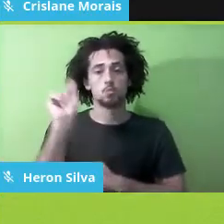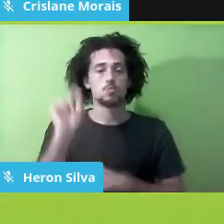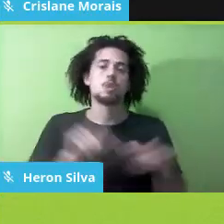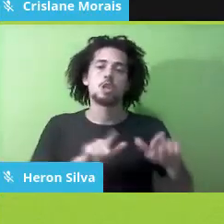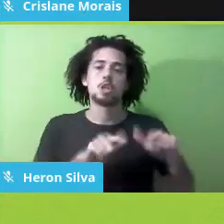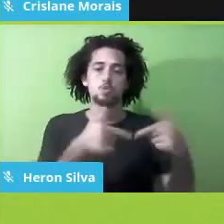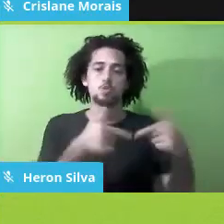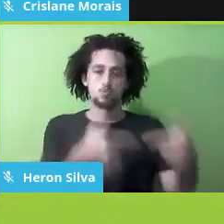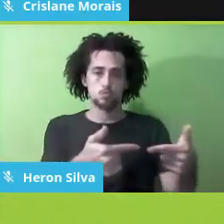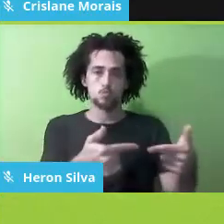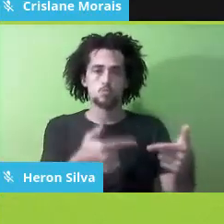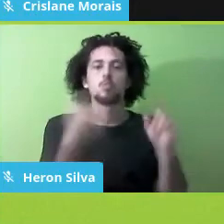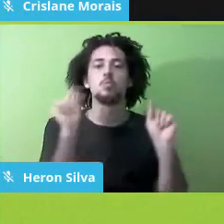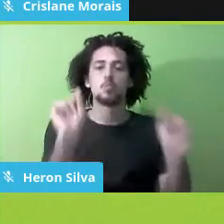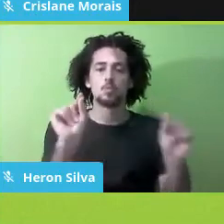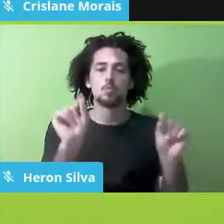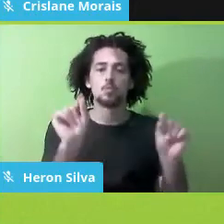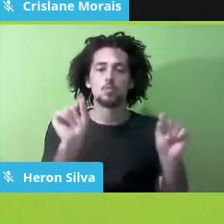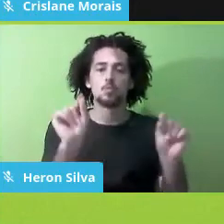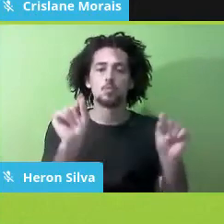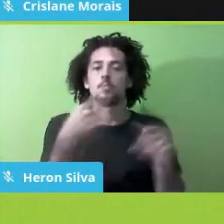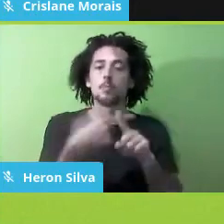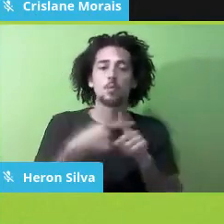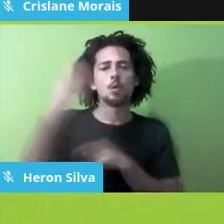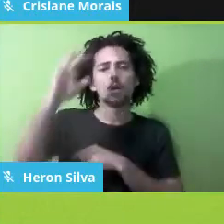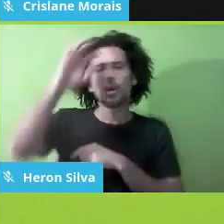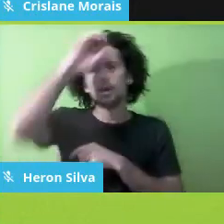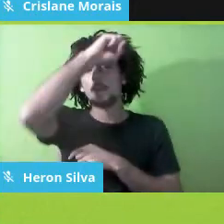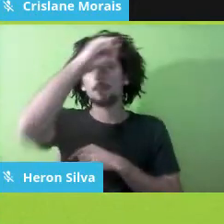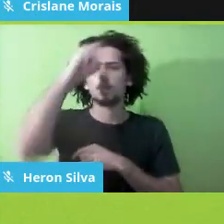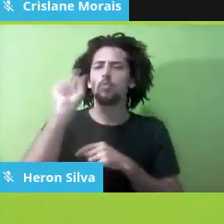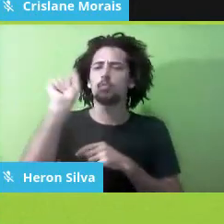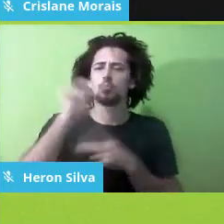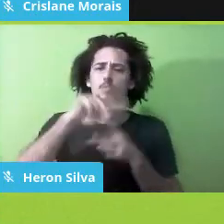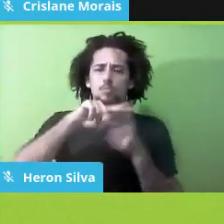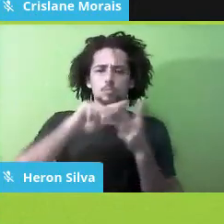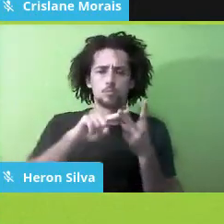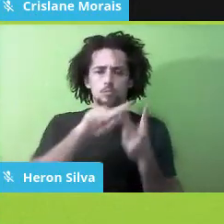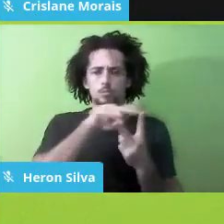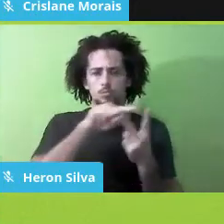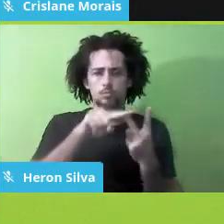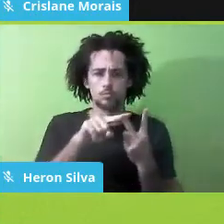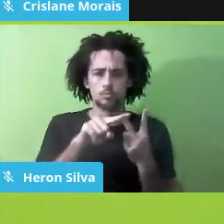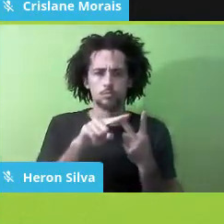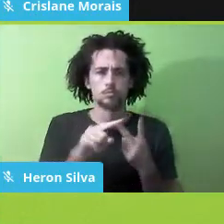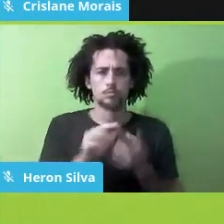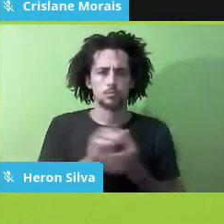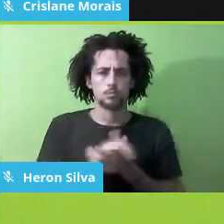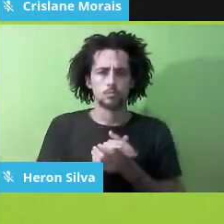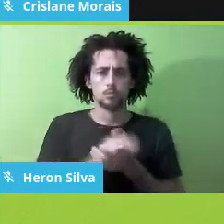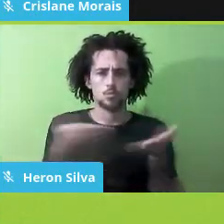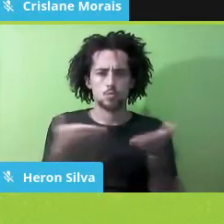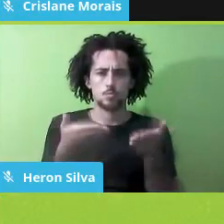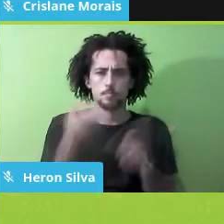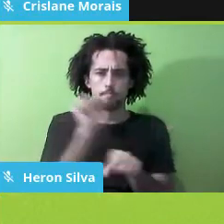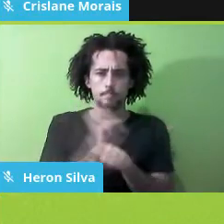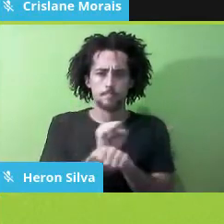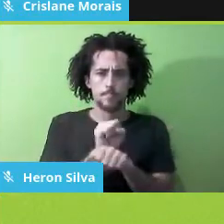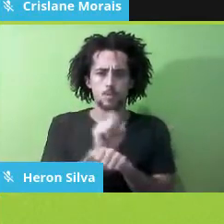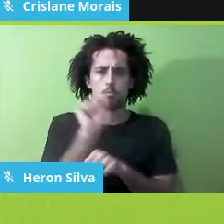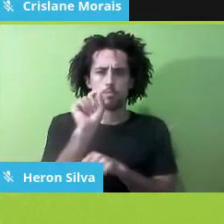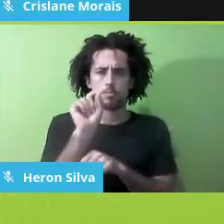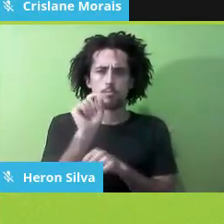a outra luta é para a compreensão de dois aspectos, e eu vou parar rapidamente por aqui para a gente começar uma conversa.